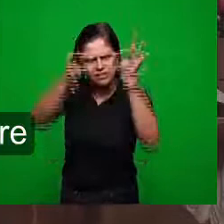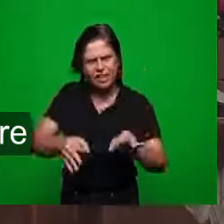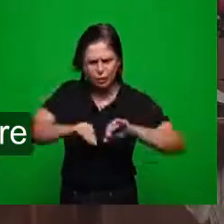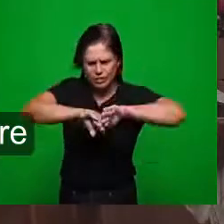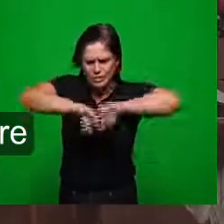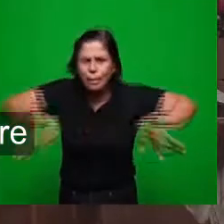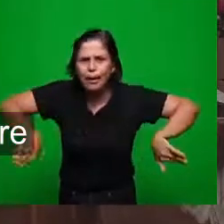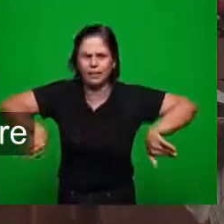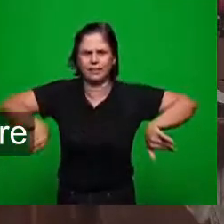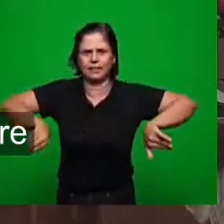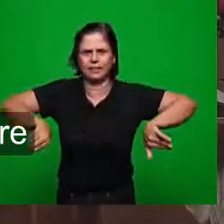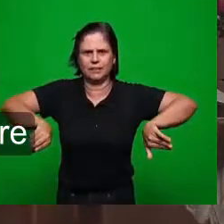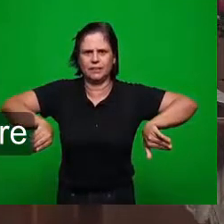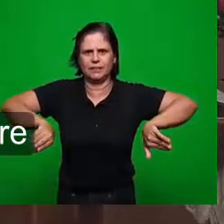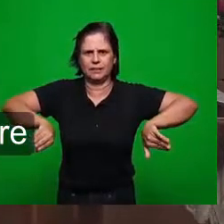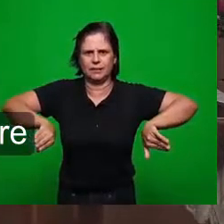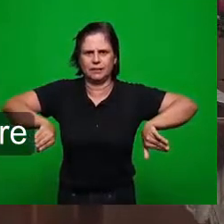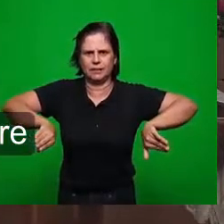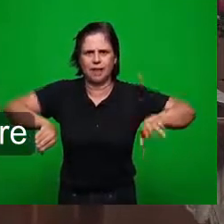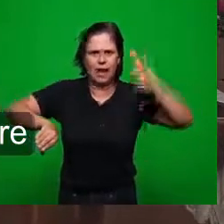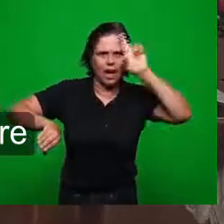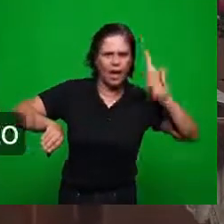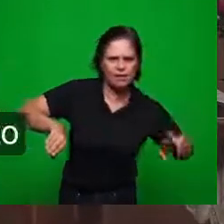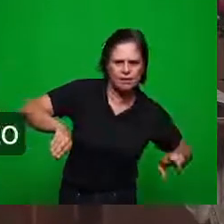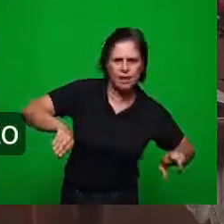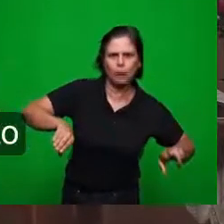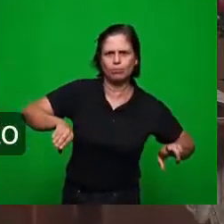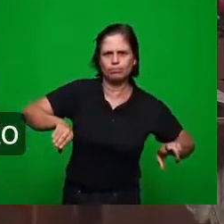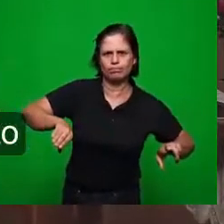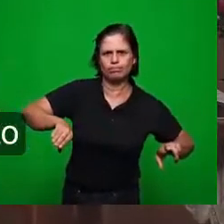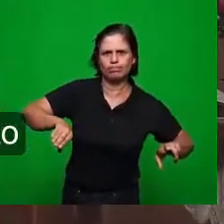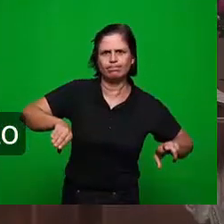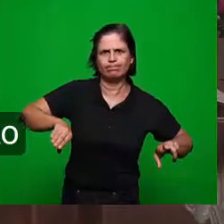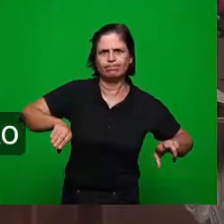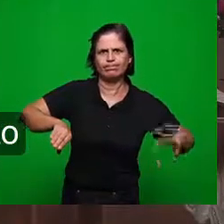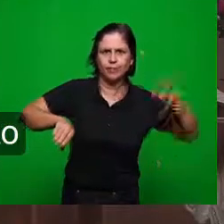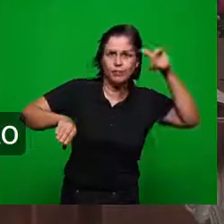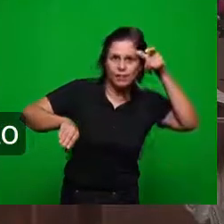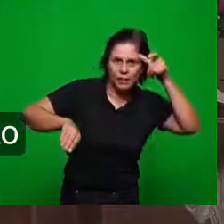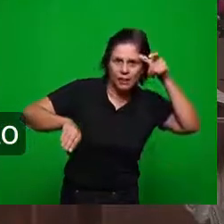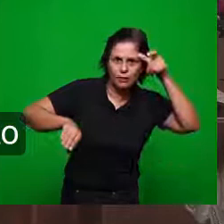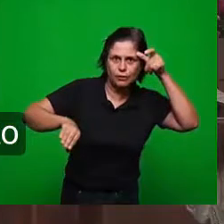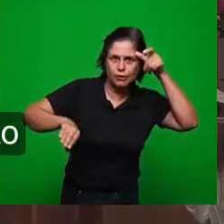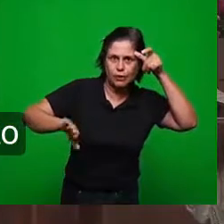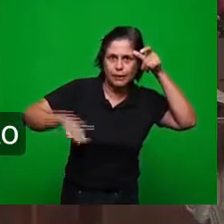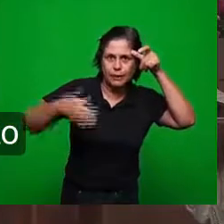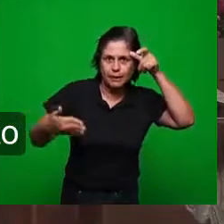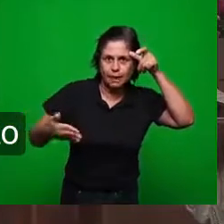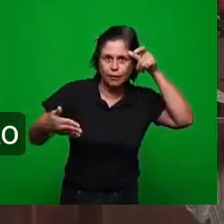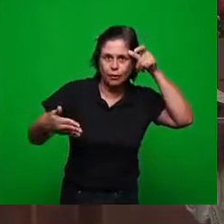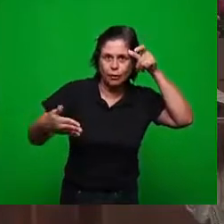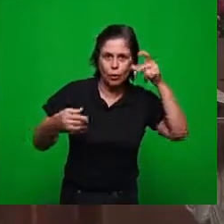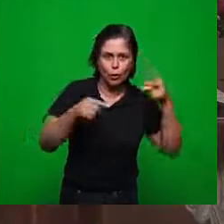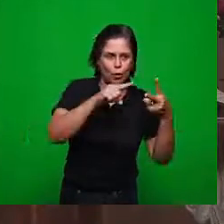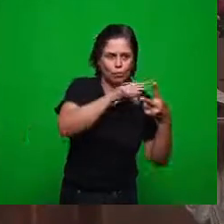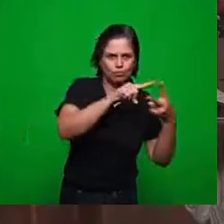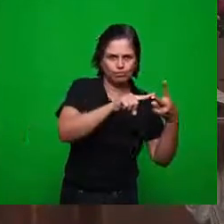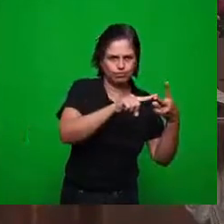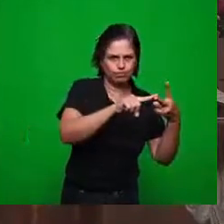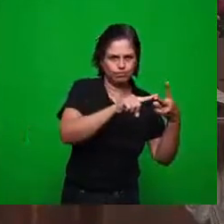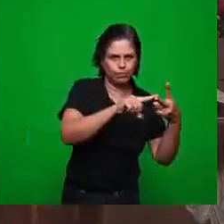onde está a carne e onde está o adversário então os dois se unem para